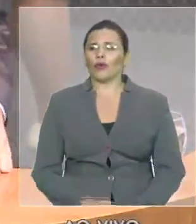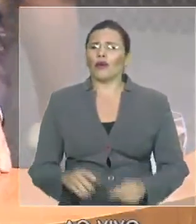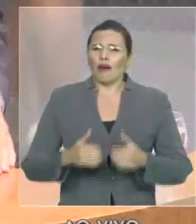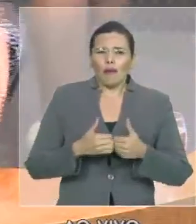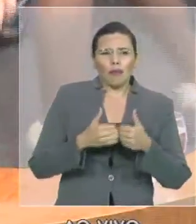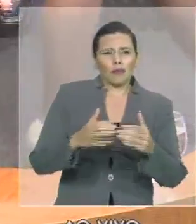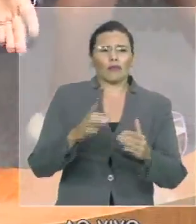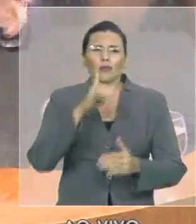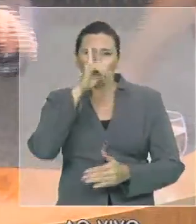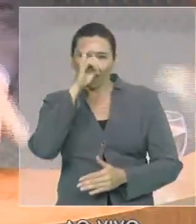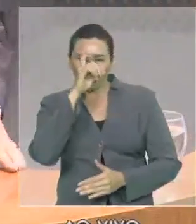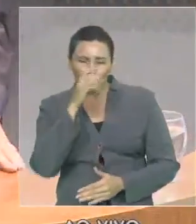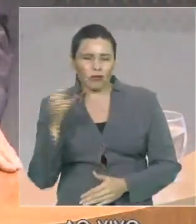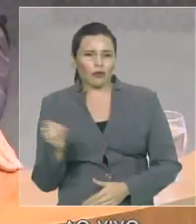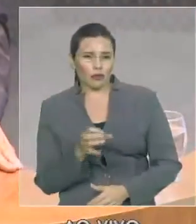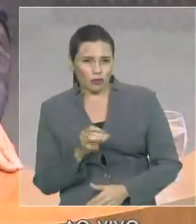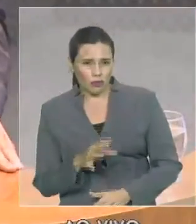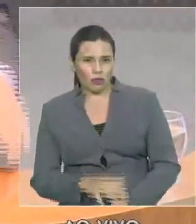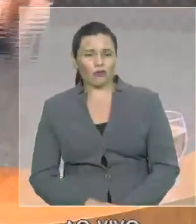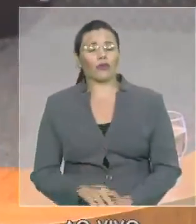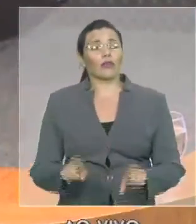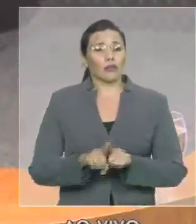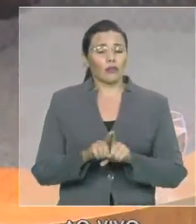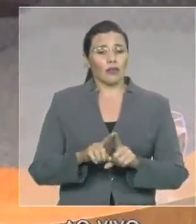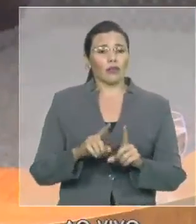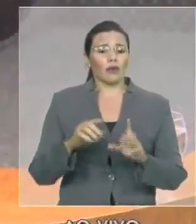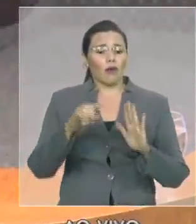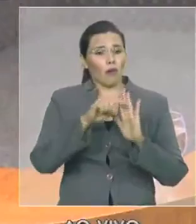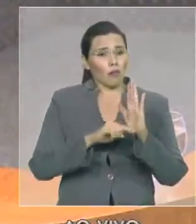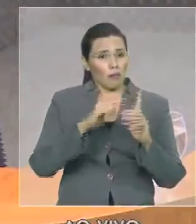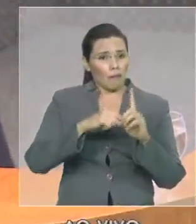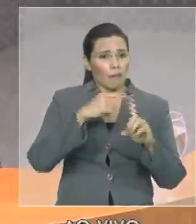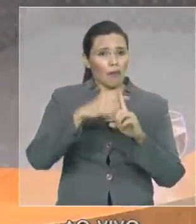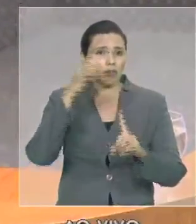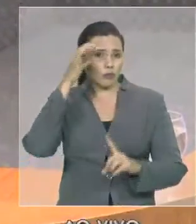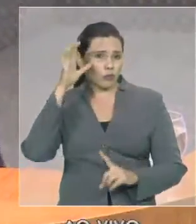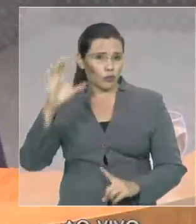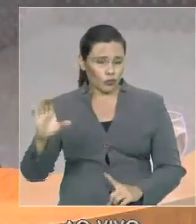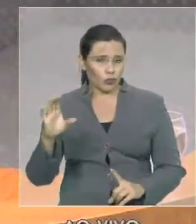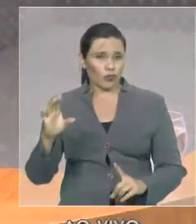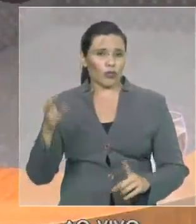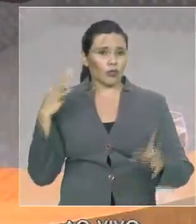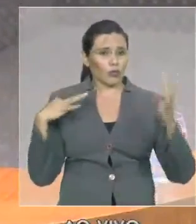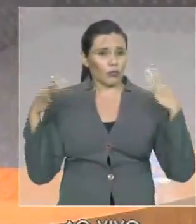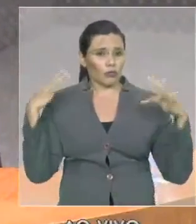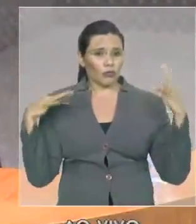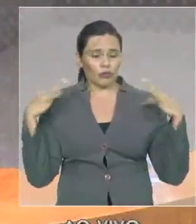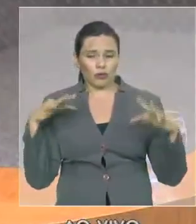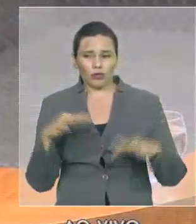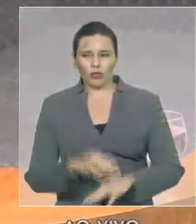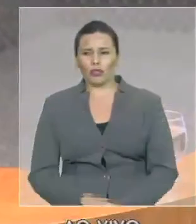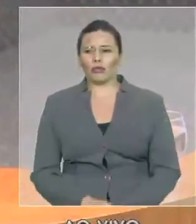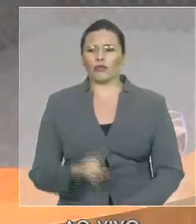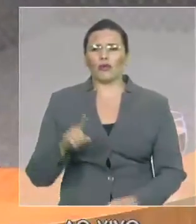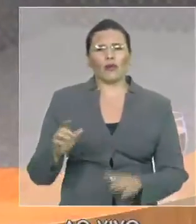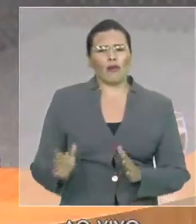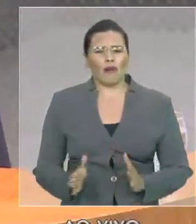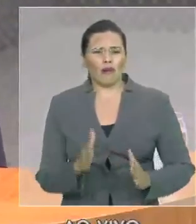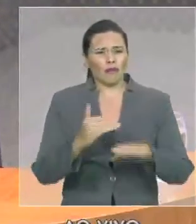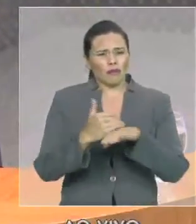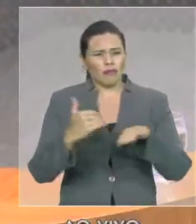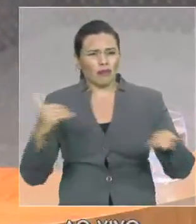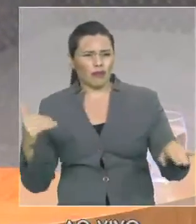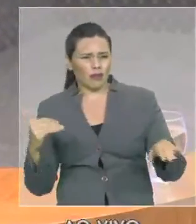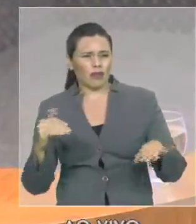de novos hospitais o programa mais cultura e turismo com obras inclusive como a estrada Paulino Neves Barreirinhas a estrada para Santo Amaro